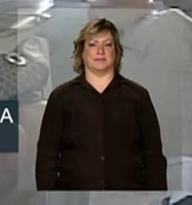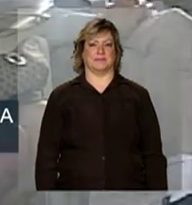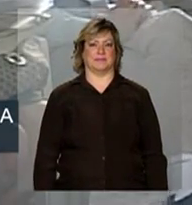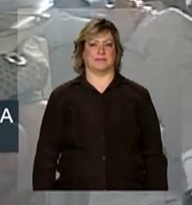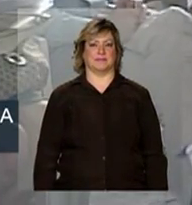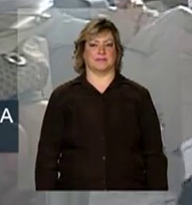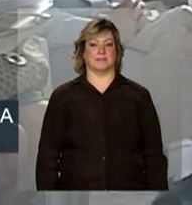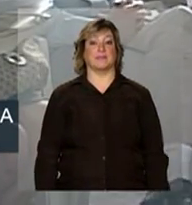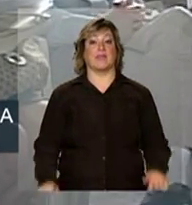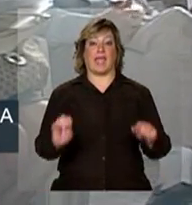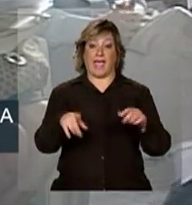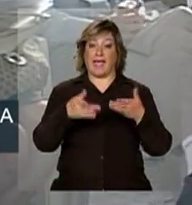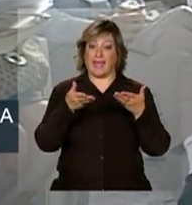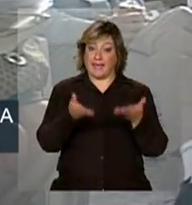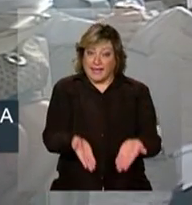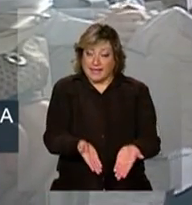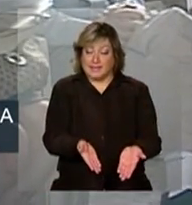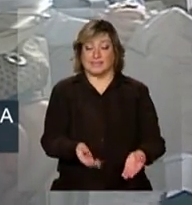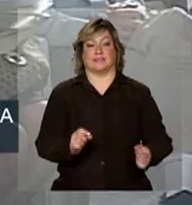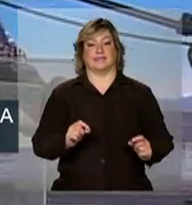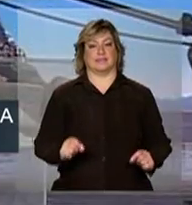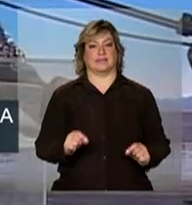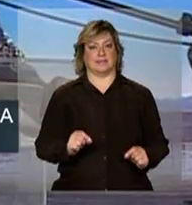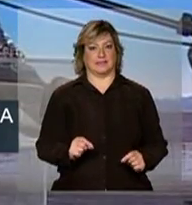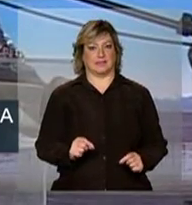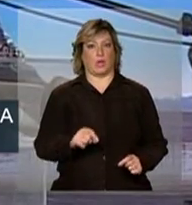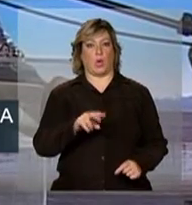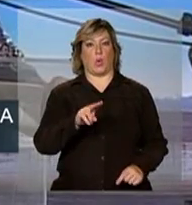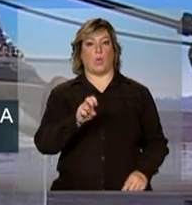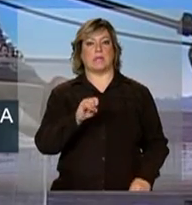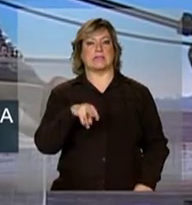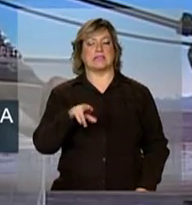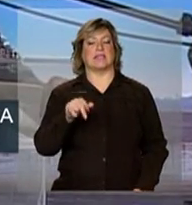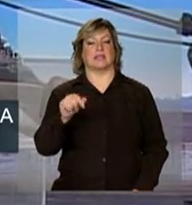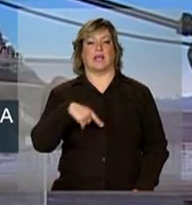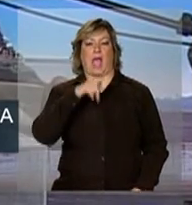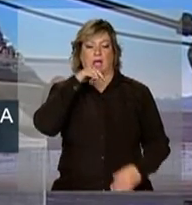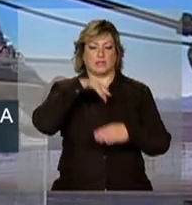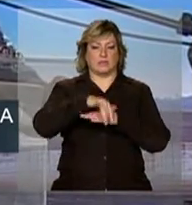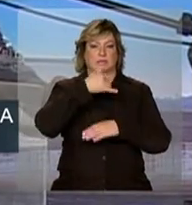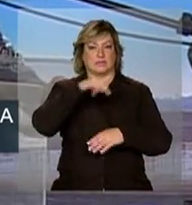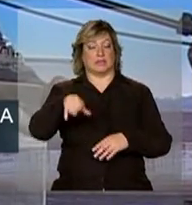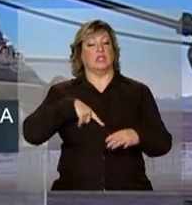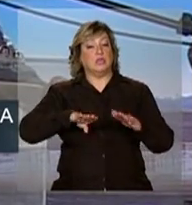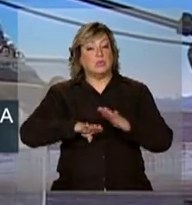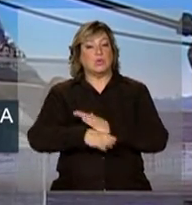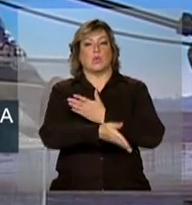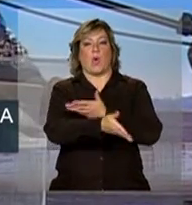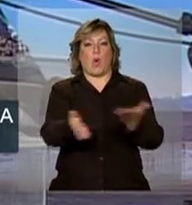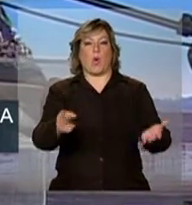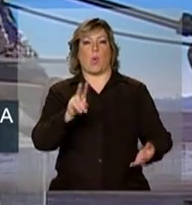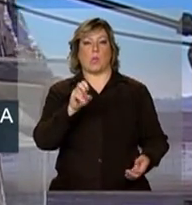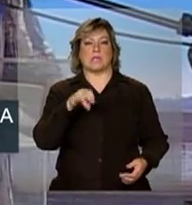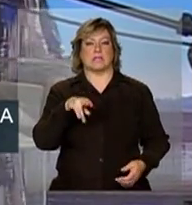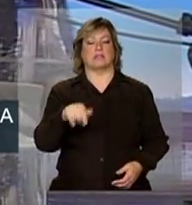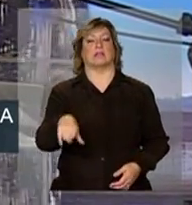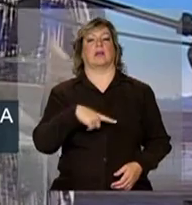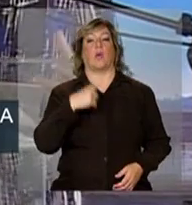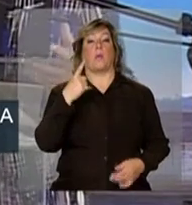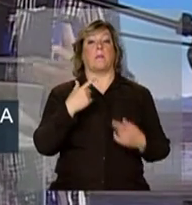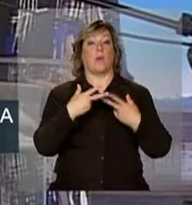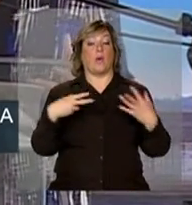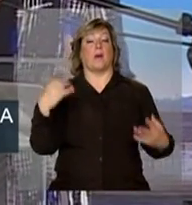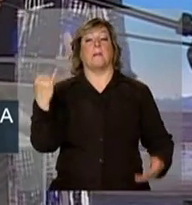É essa característica de uma usina hidrelétrica que torna a usina hidrelétrica uma coisa